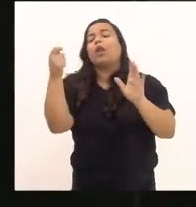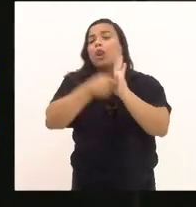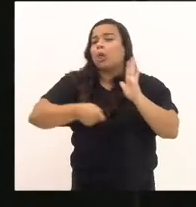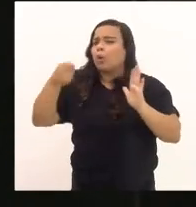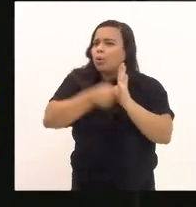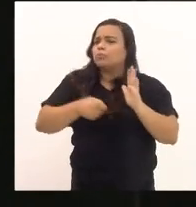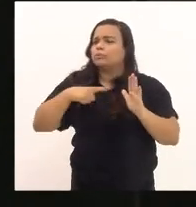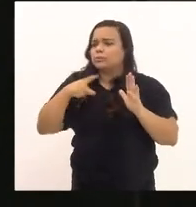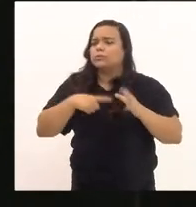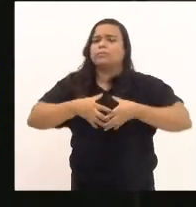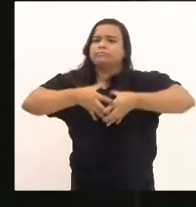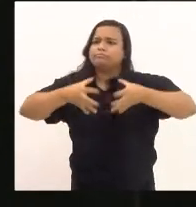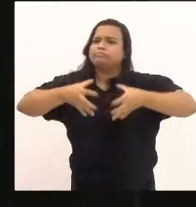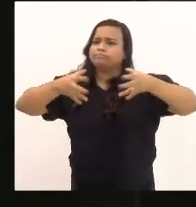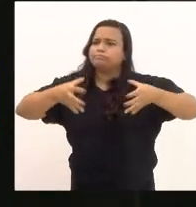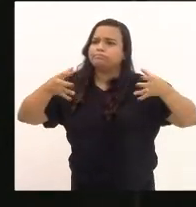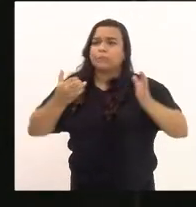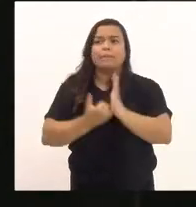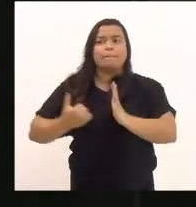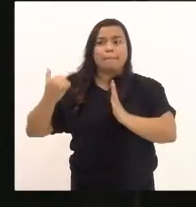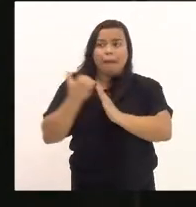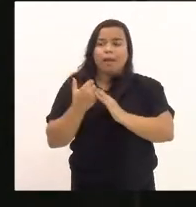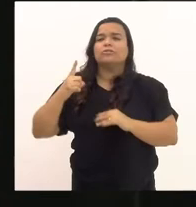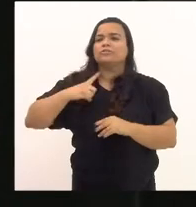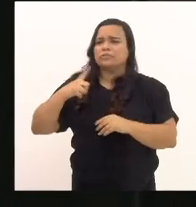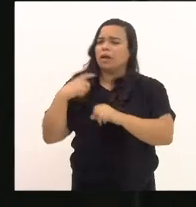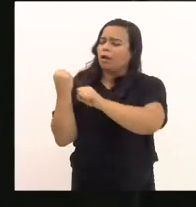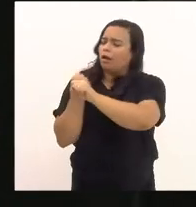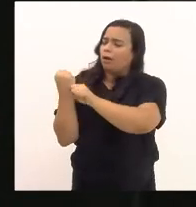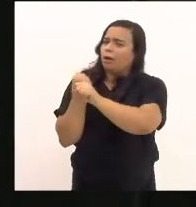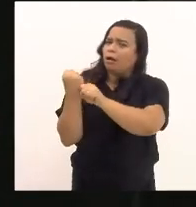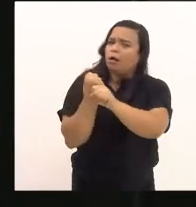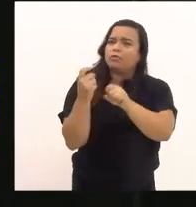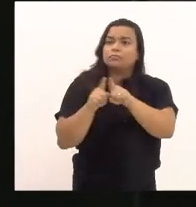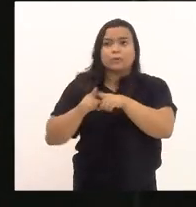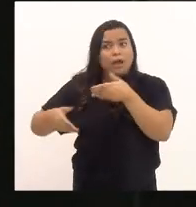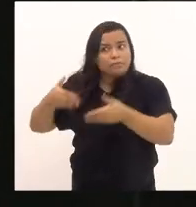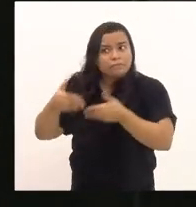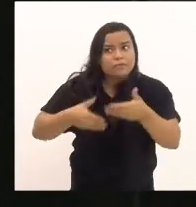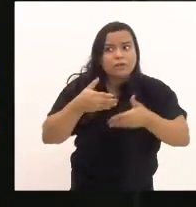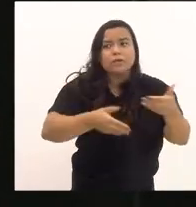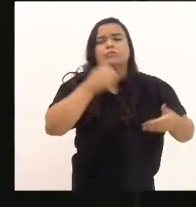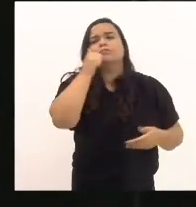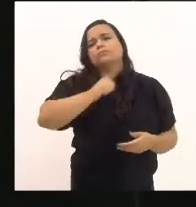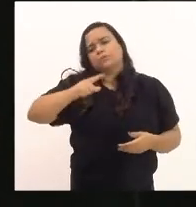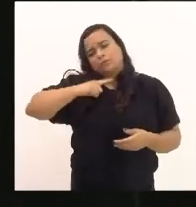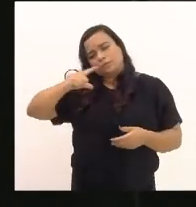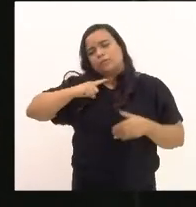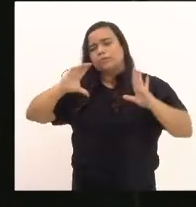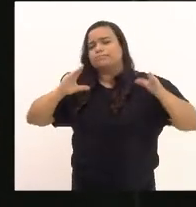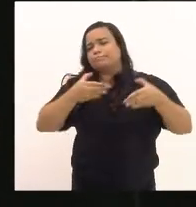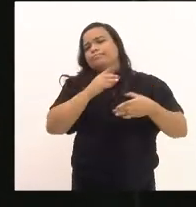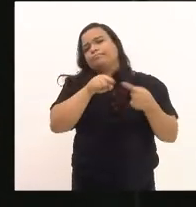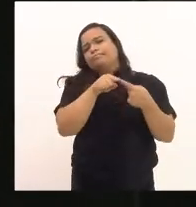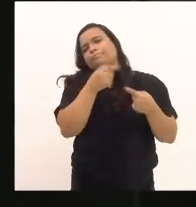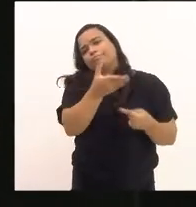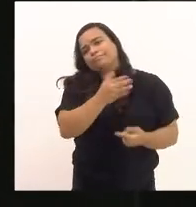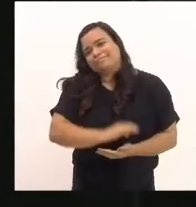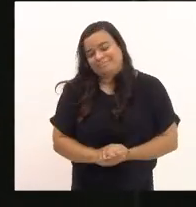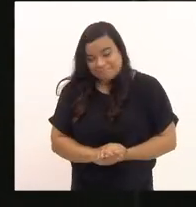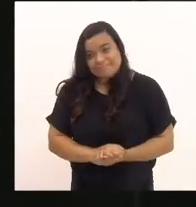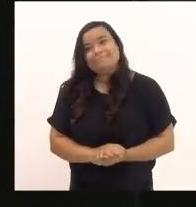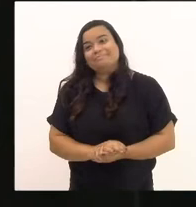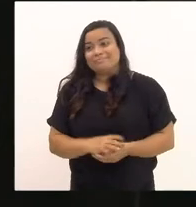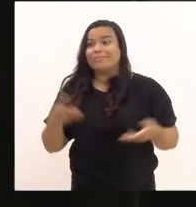no decorrer dos anos. A luta e os avanços que a mulher tem tido nesse sentido. E hoje,